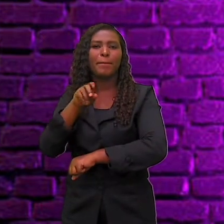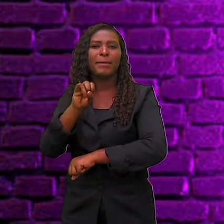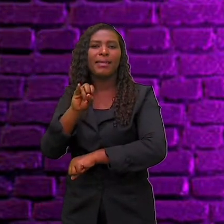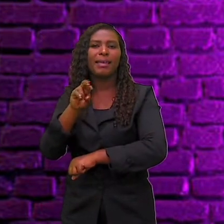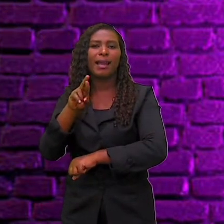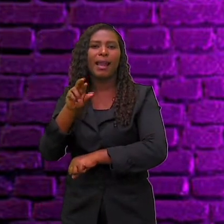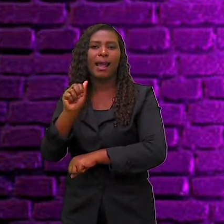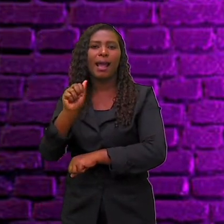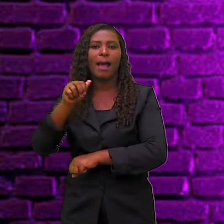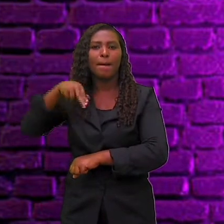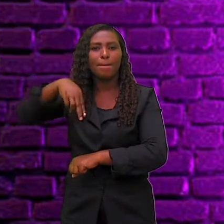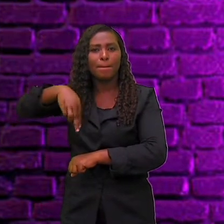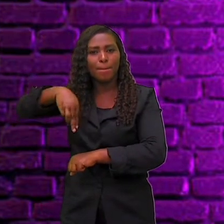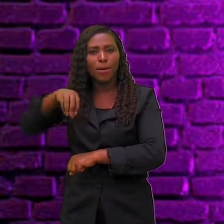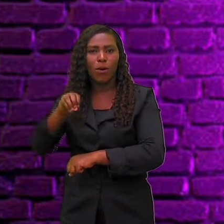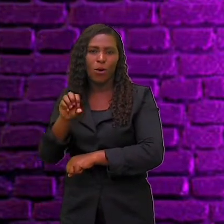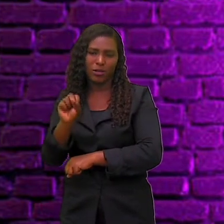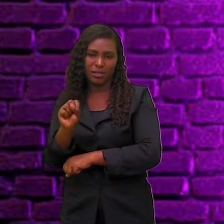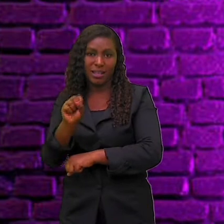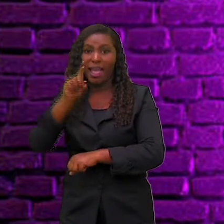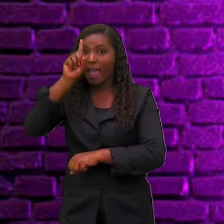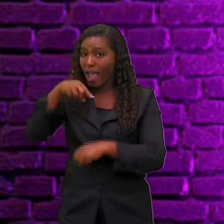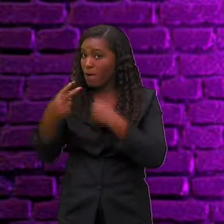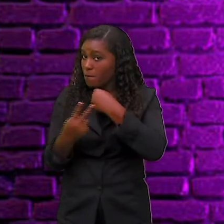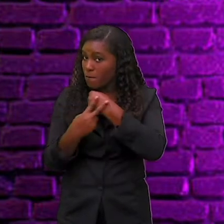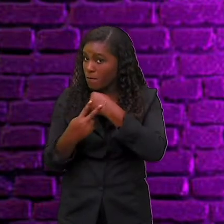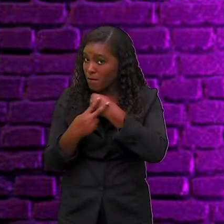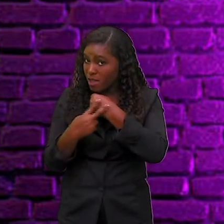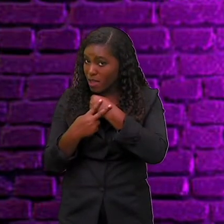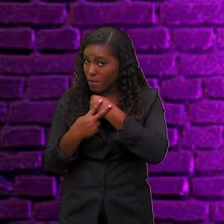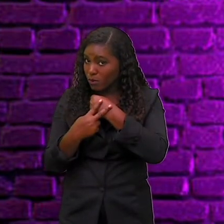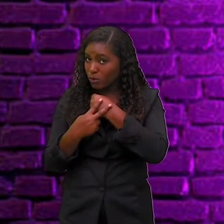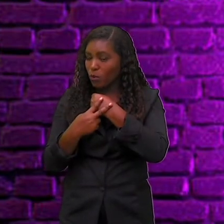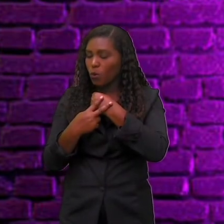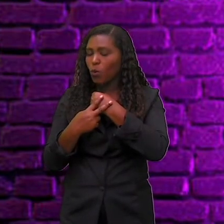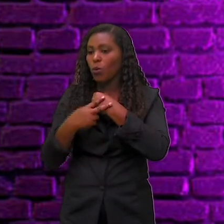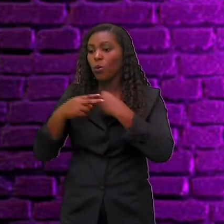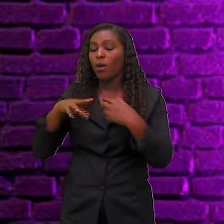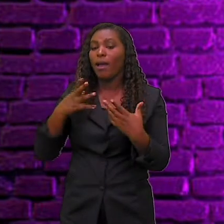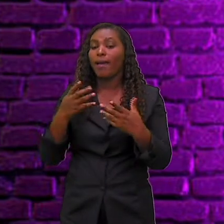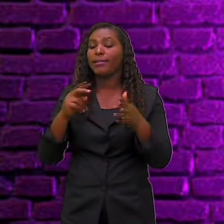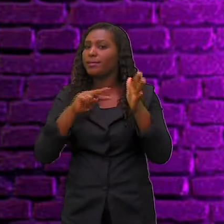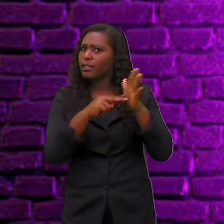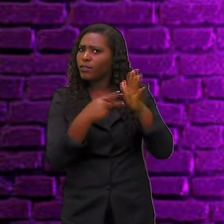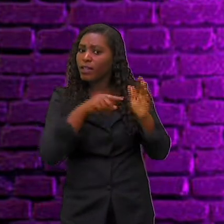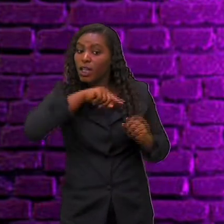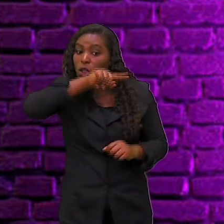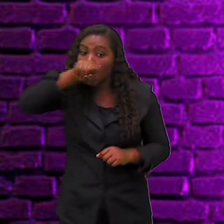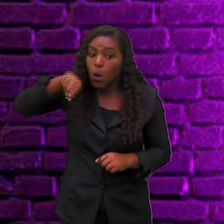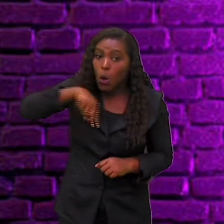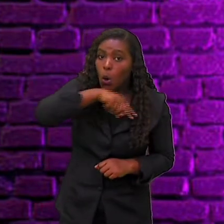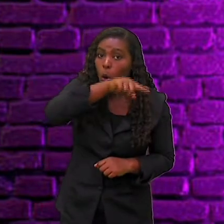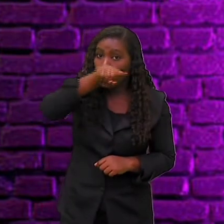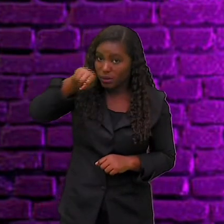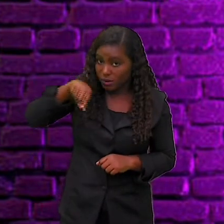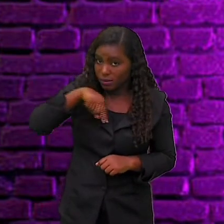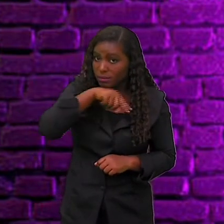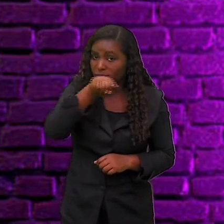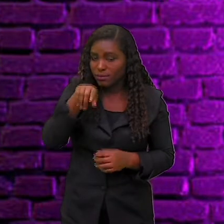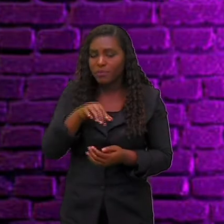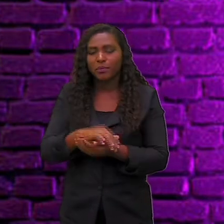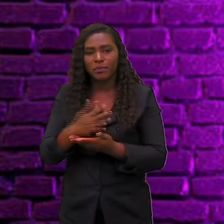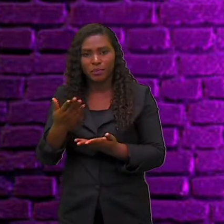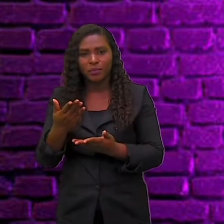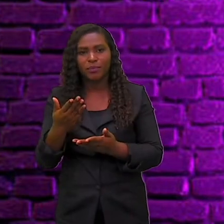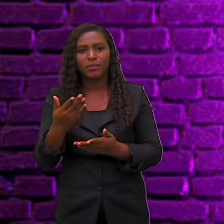transitivo direto. E temos também o nosso objeto direto, que é qual? Eita, se vocês estão conseguindo ver.